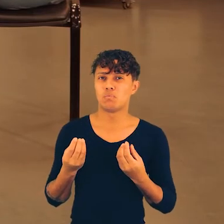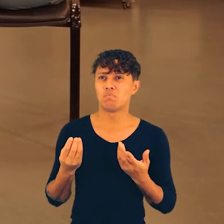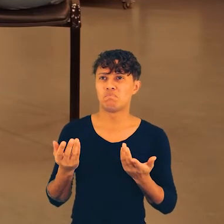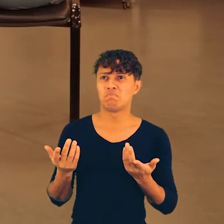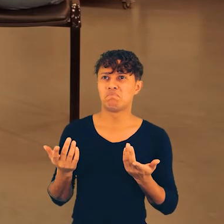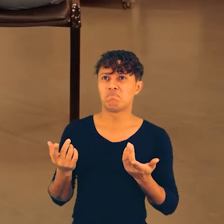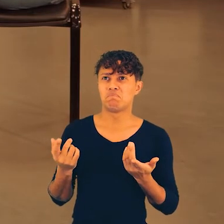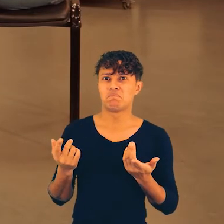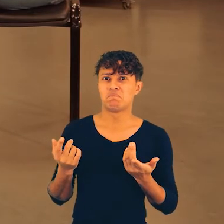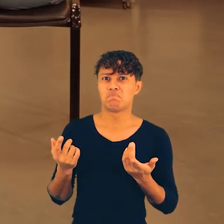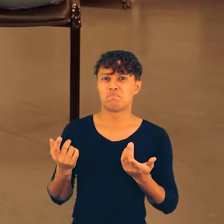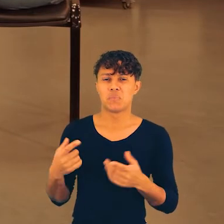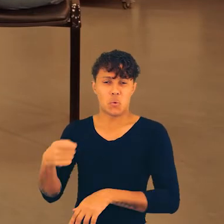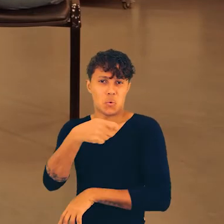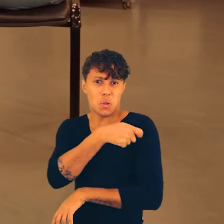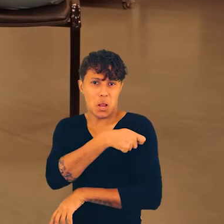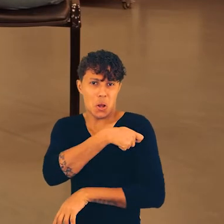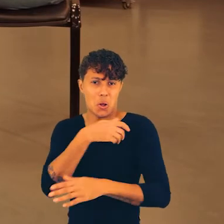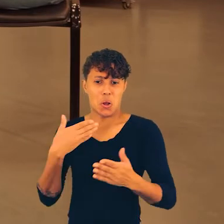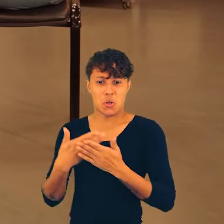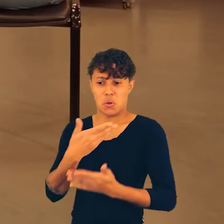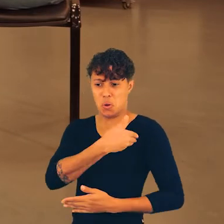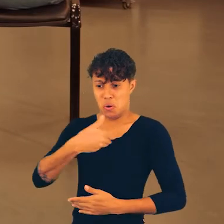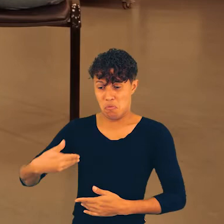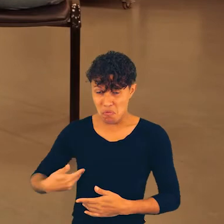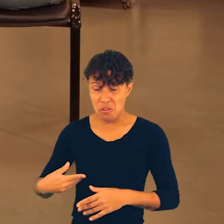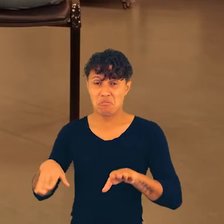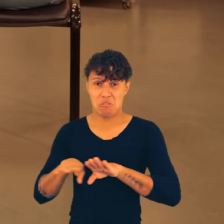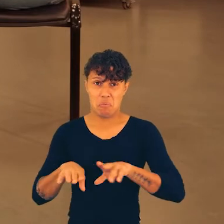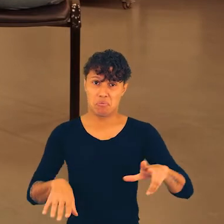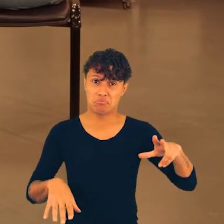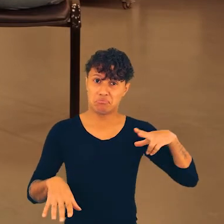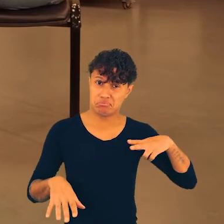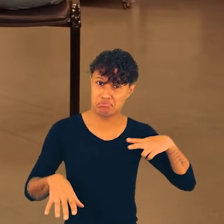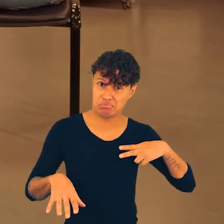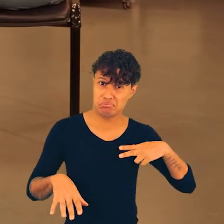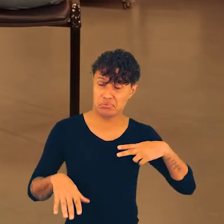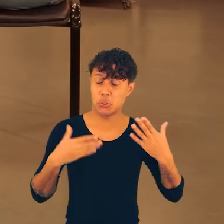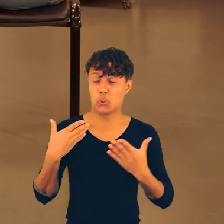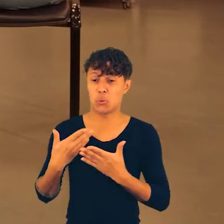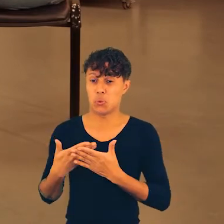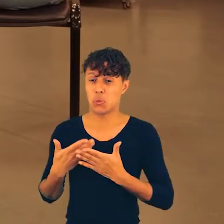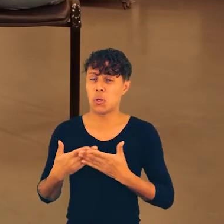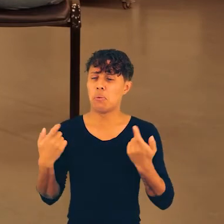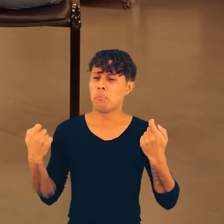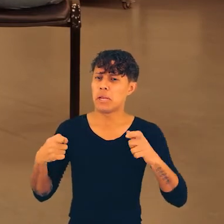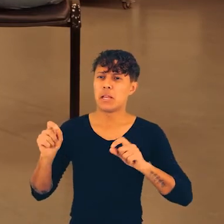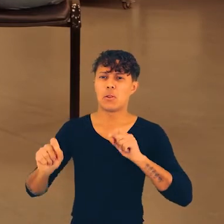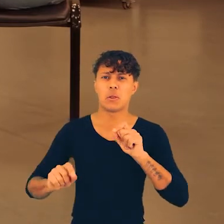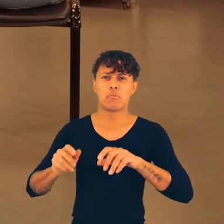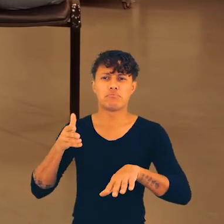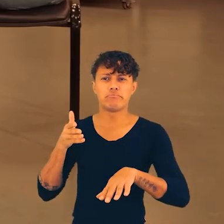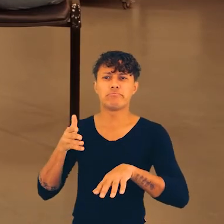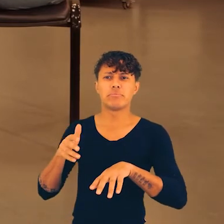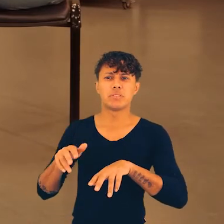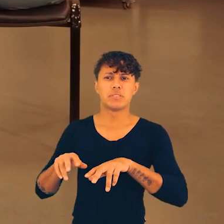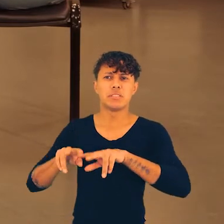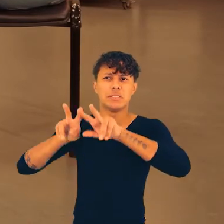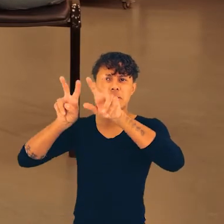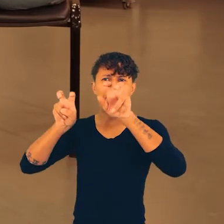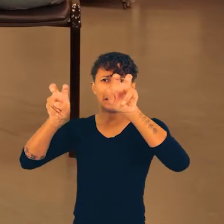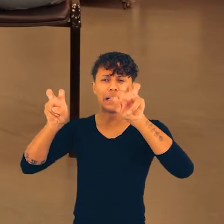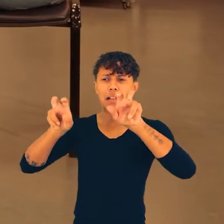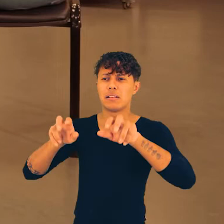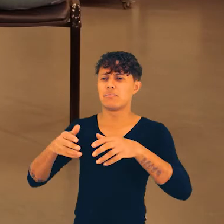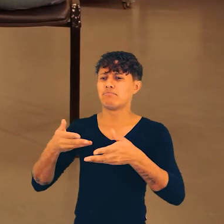Então, acho que todos, tanto os alunos da escola pública quanto os particulares deveriam ter mais,